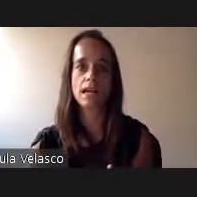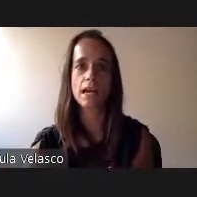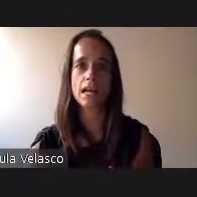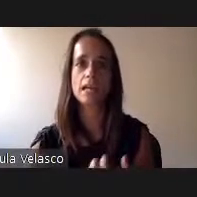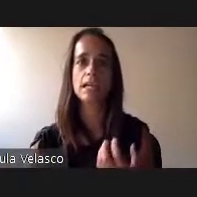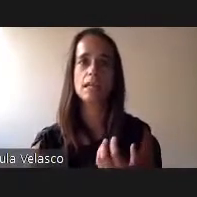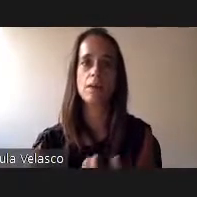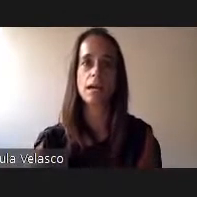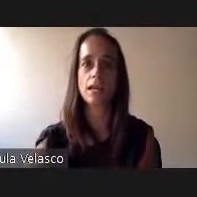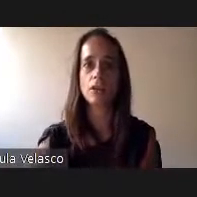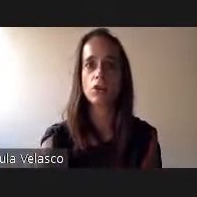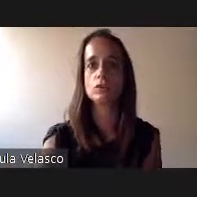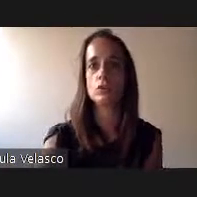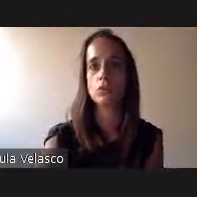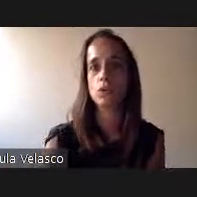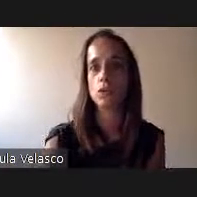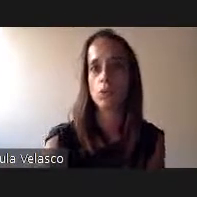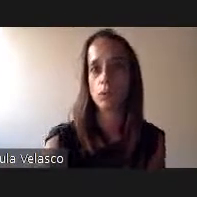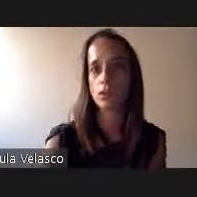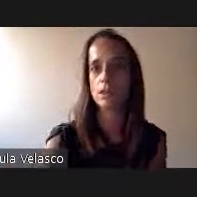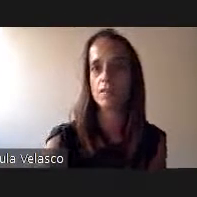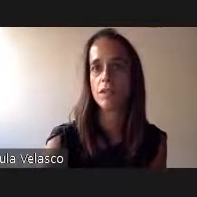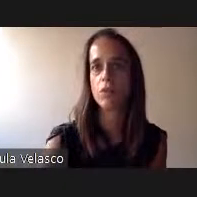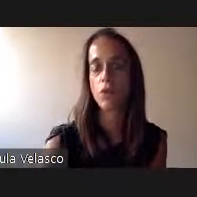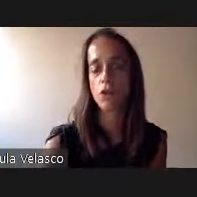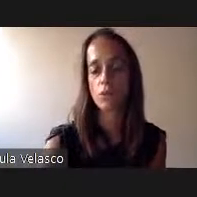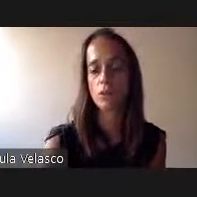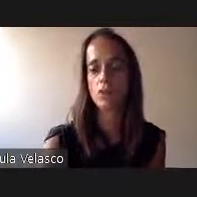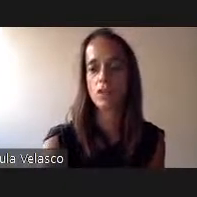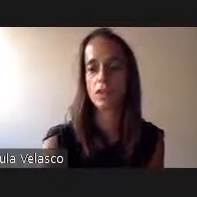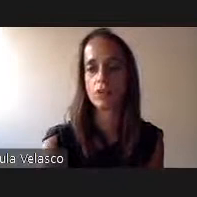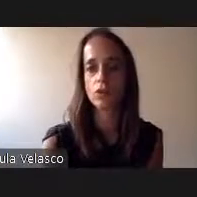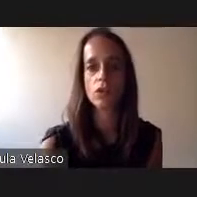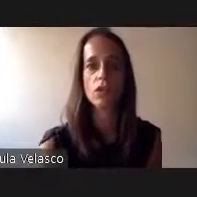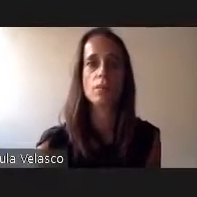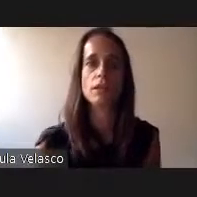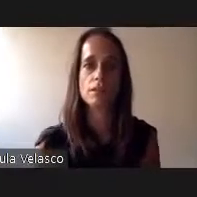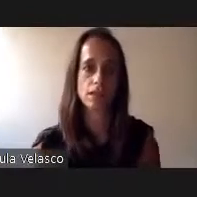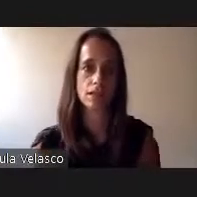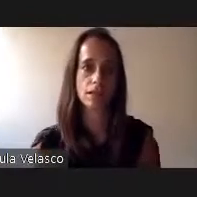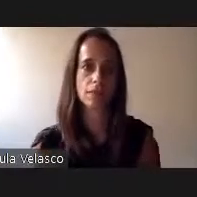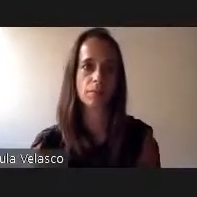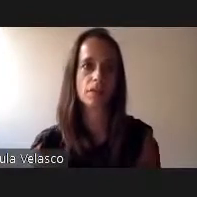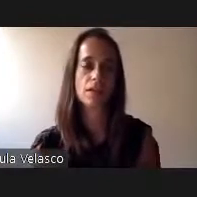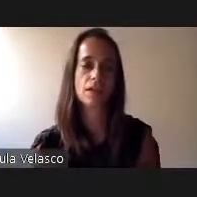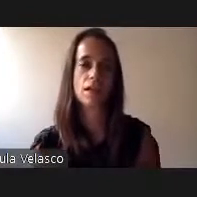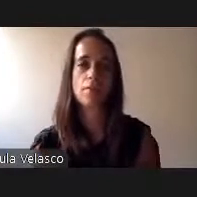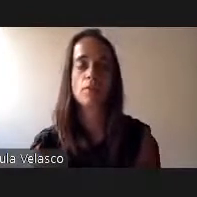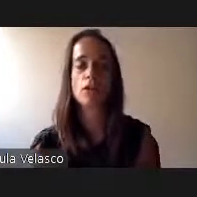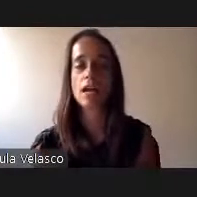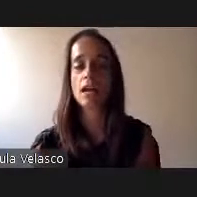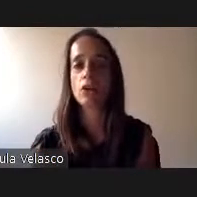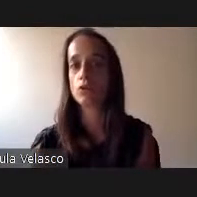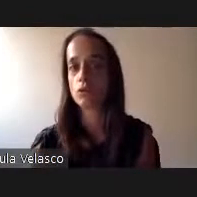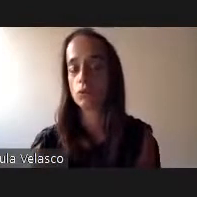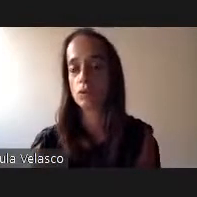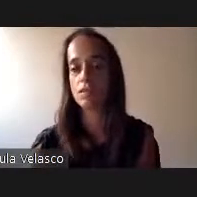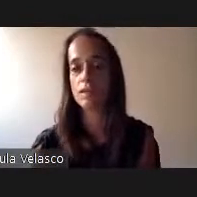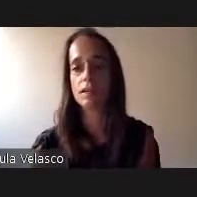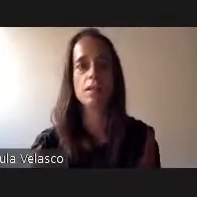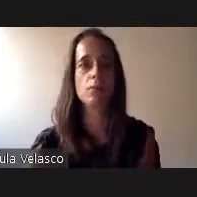visualidade e imagem constituem um potente vínculo de comunicação e aprendizagem. Memória